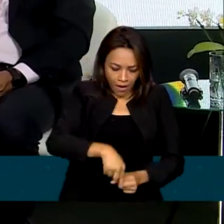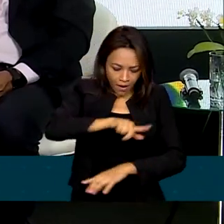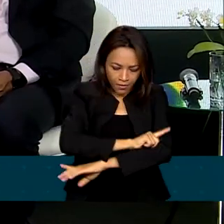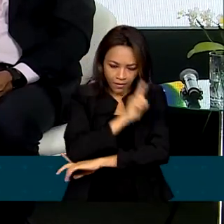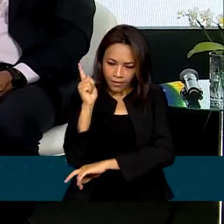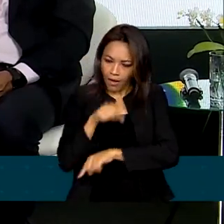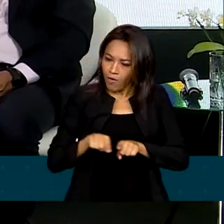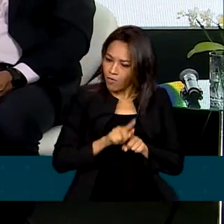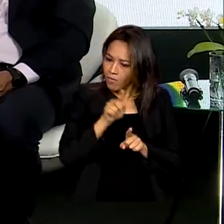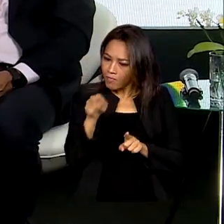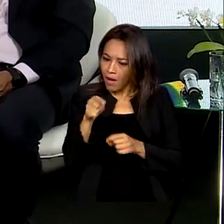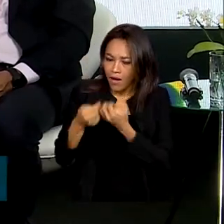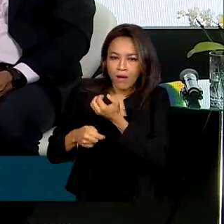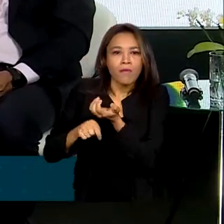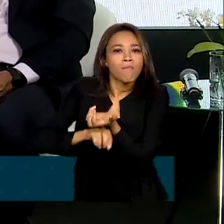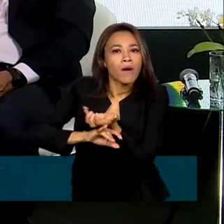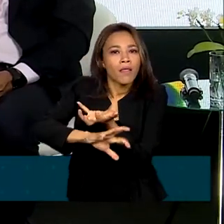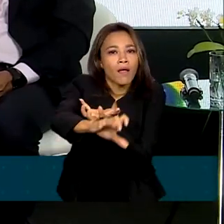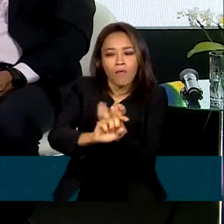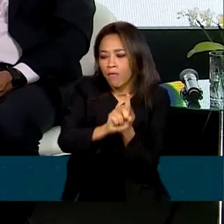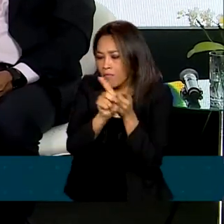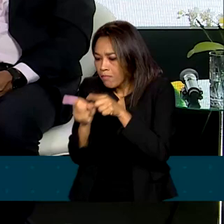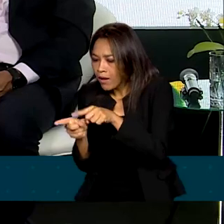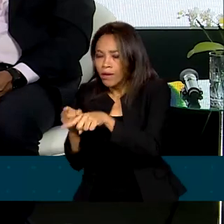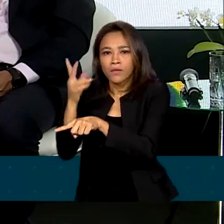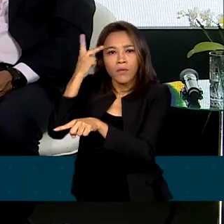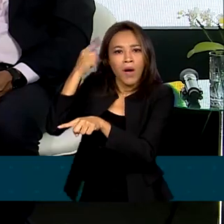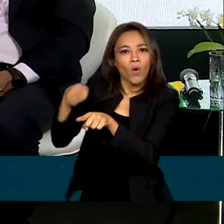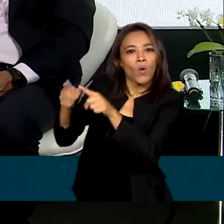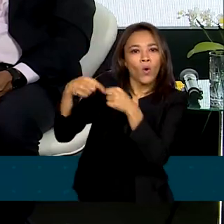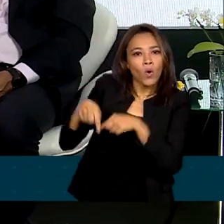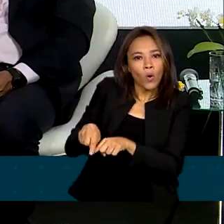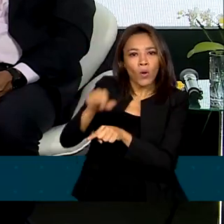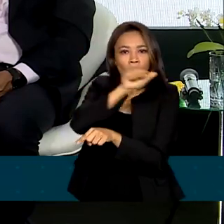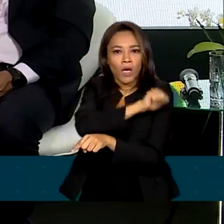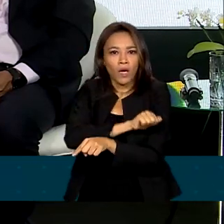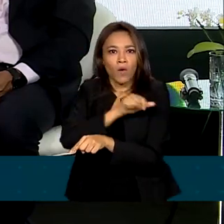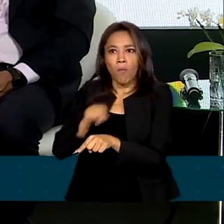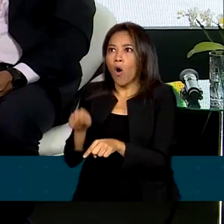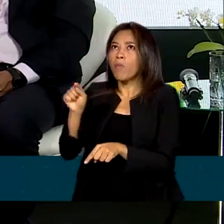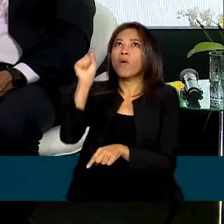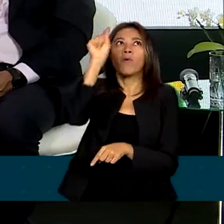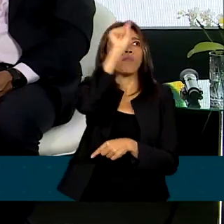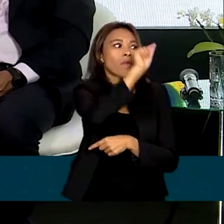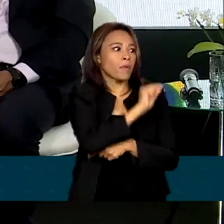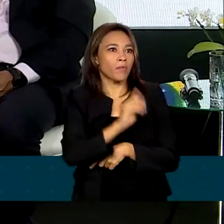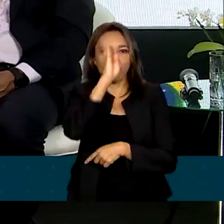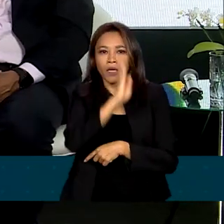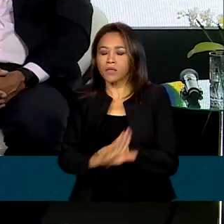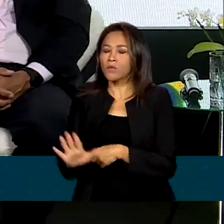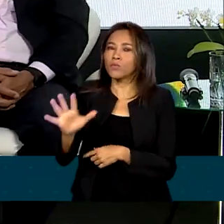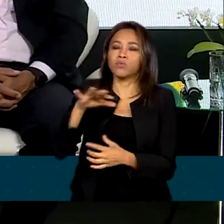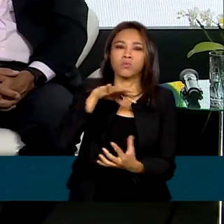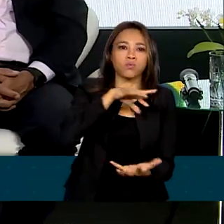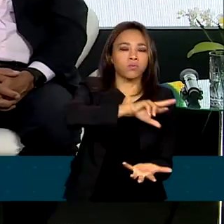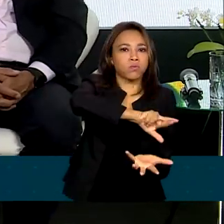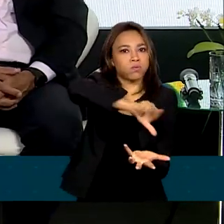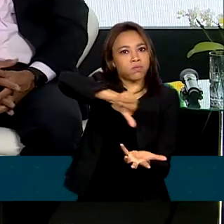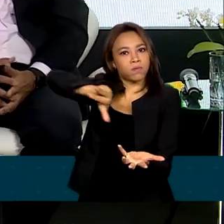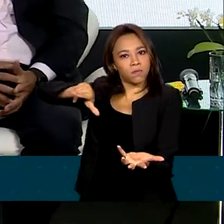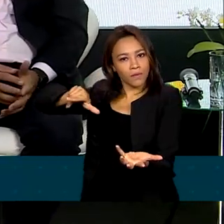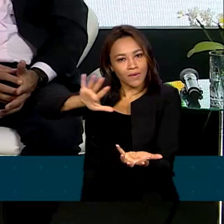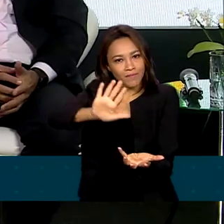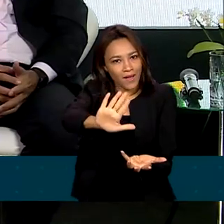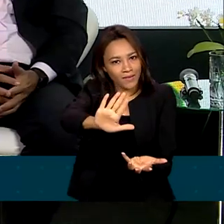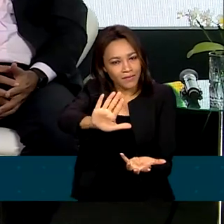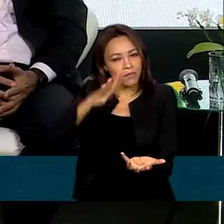passando por Bonito, Pantanal, Rio de Janeiro, turismo de negócios de São Paulo, a gente tem uma diversidade extraordinária, a gente tem muita possibilidade, mas